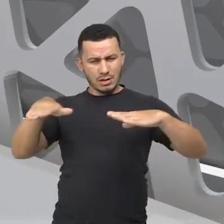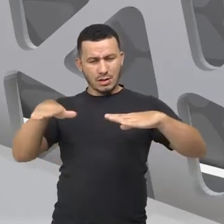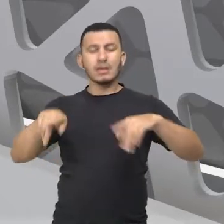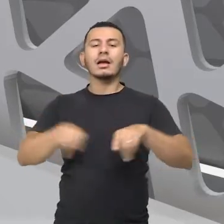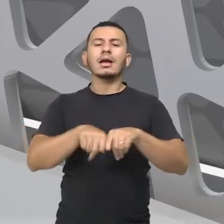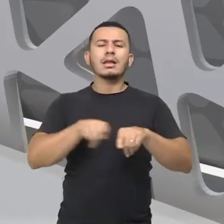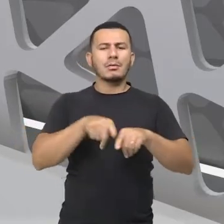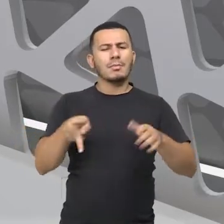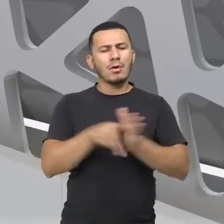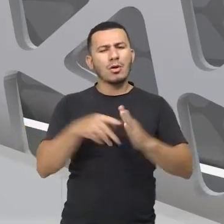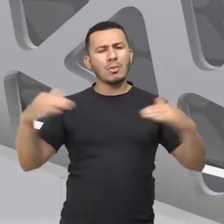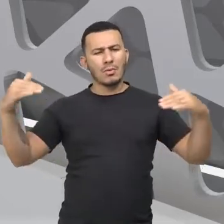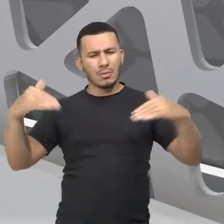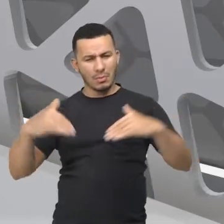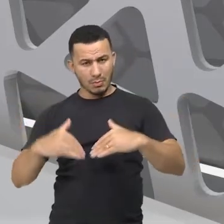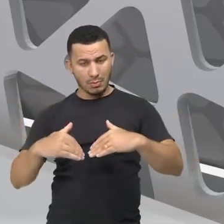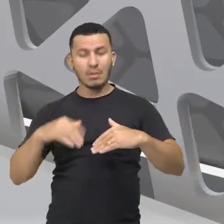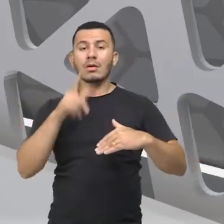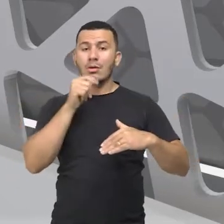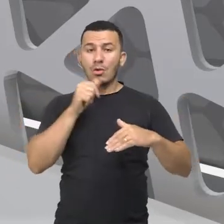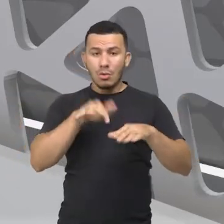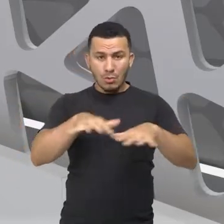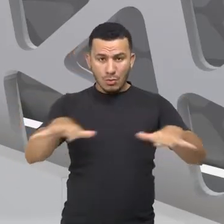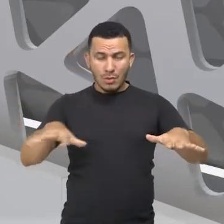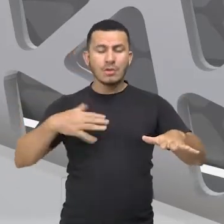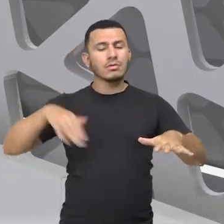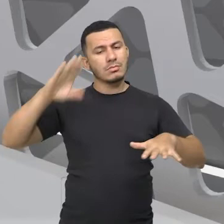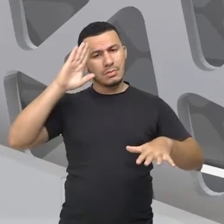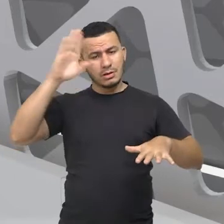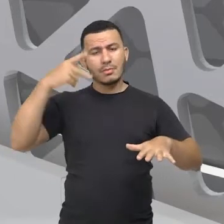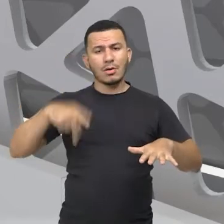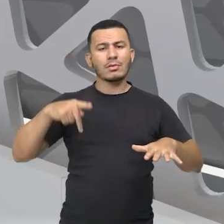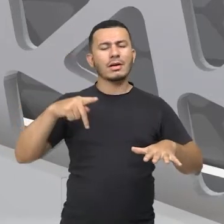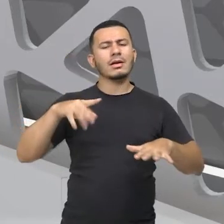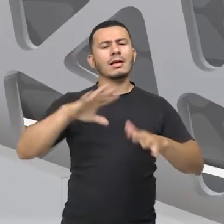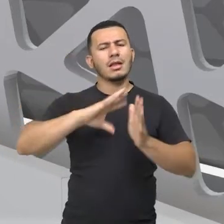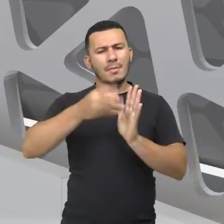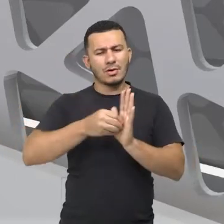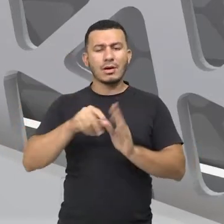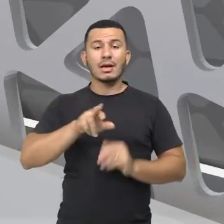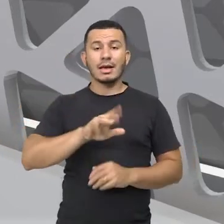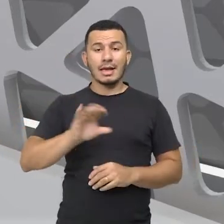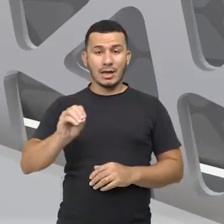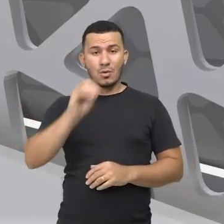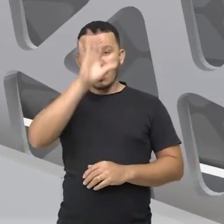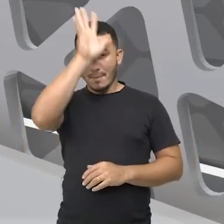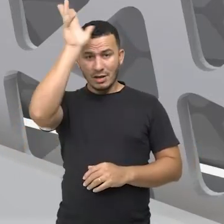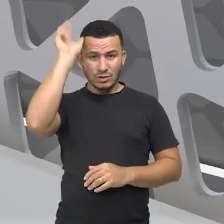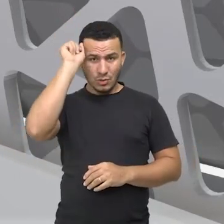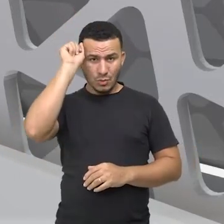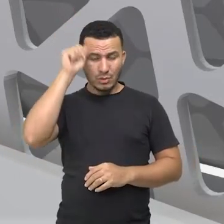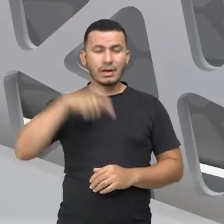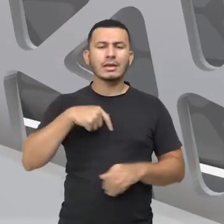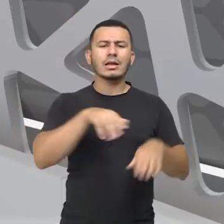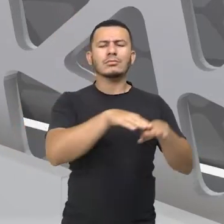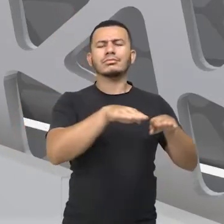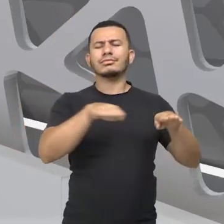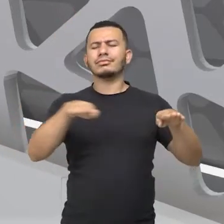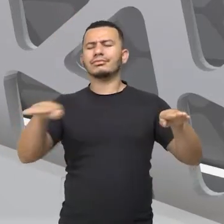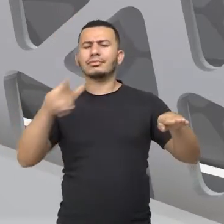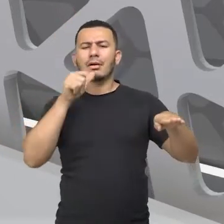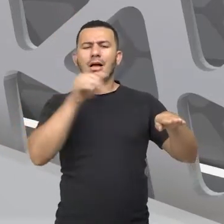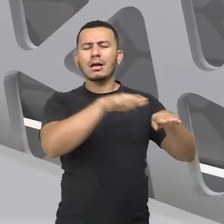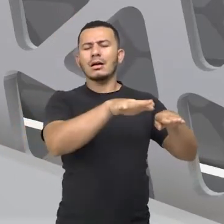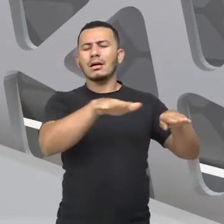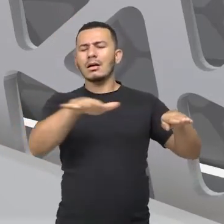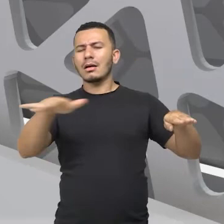depressões. O nosso rio principal da bacia hidrográfica amazônica é o rio Amazonas, que é um rio de planície. Então, ele